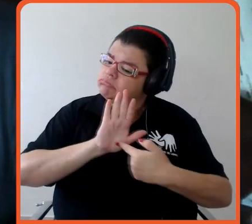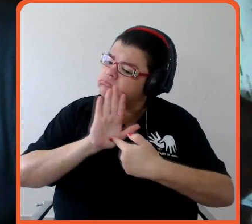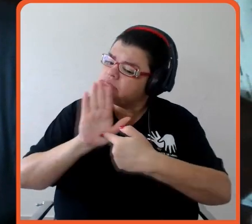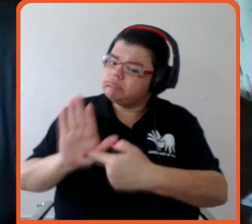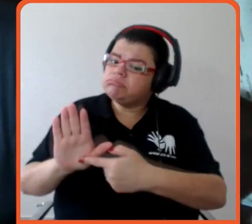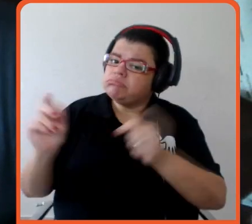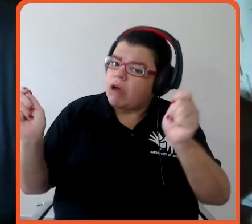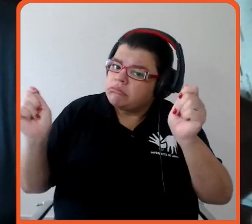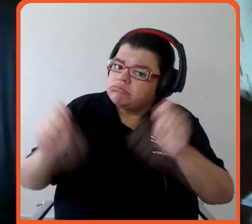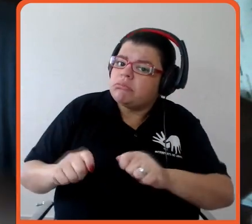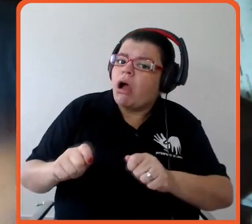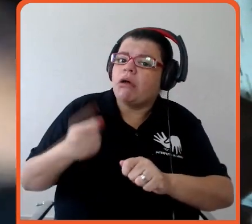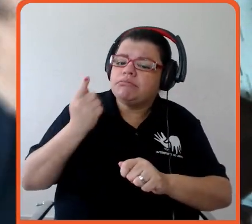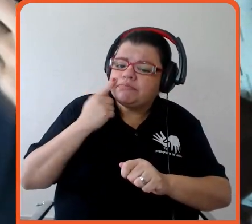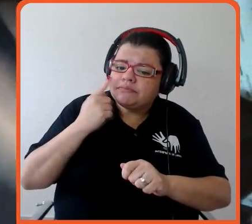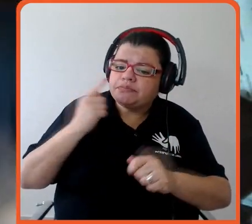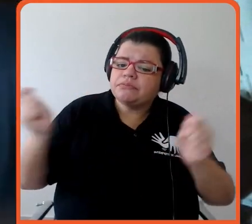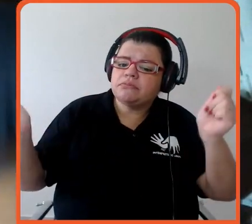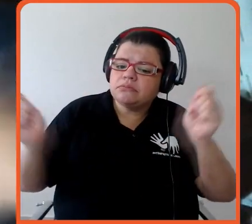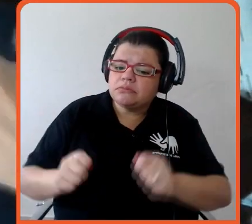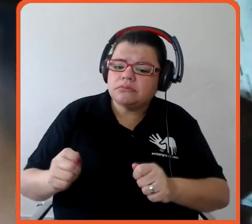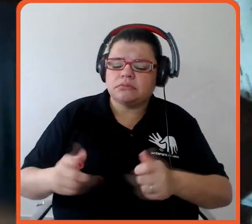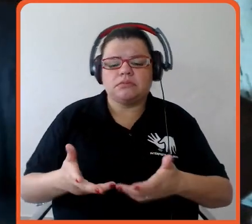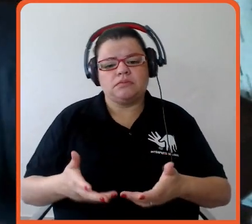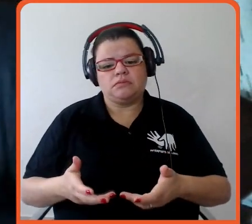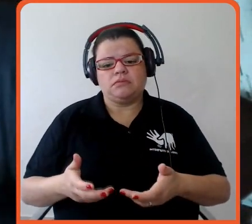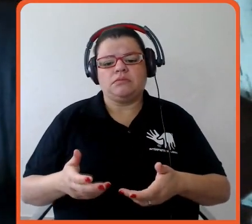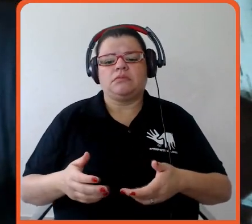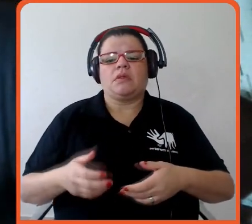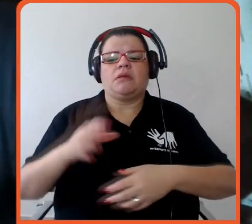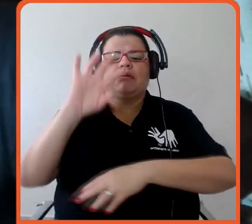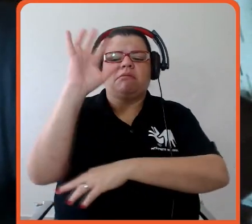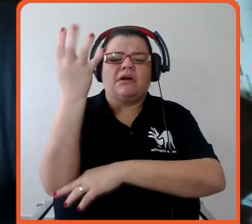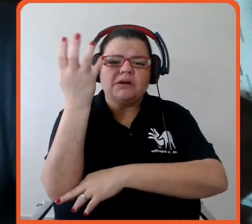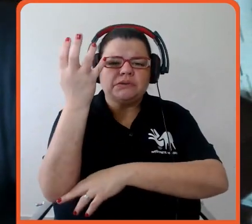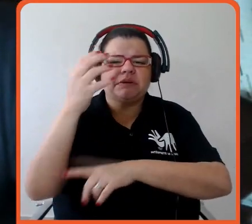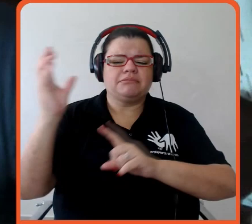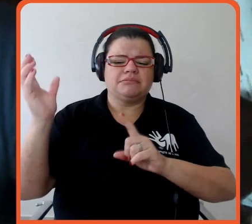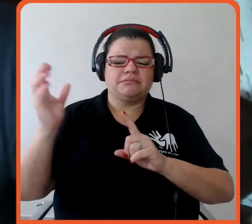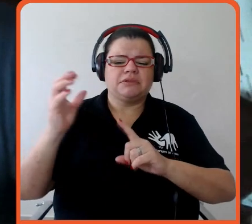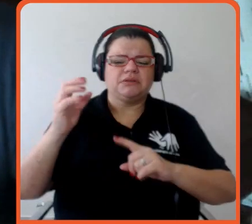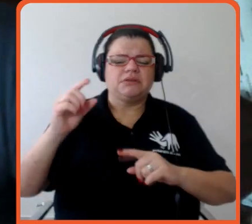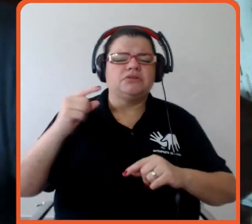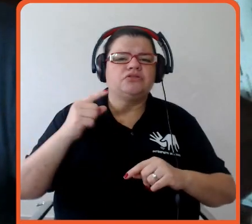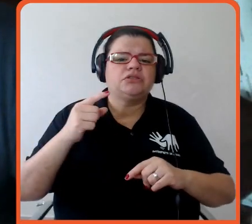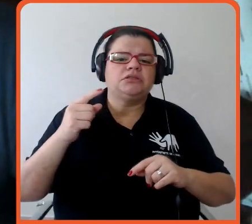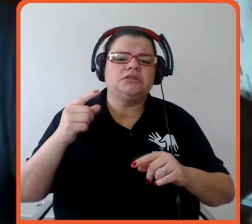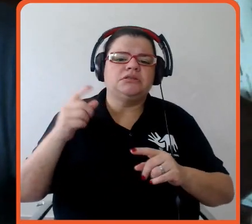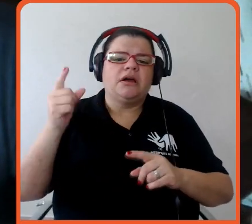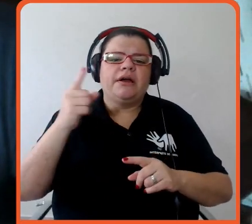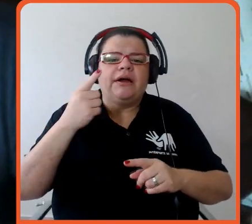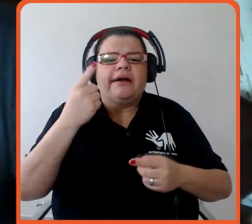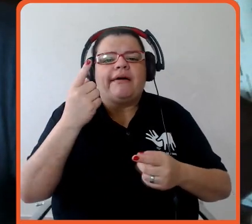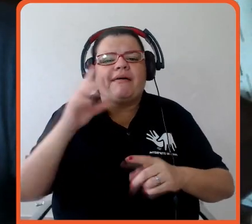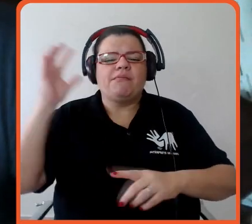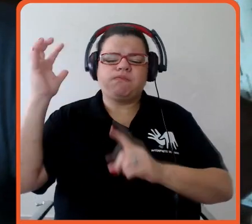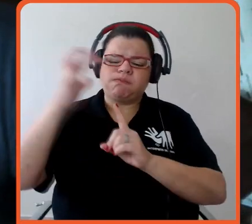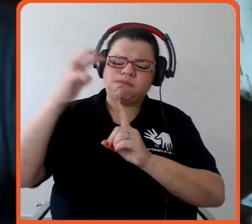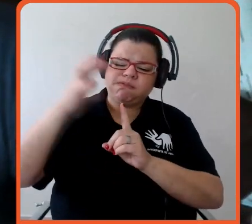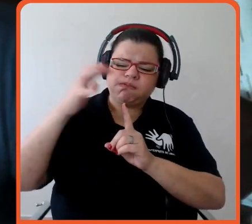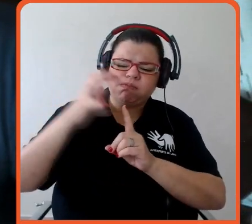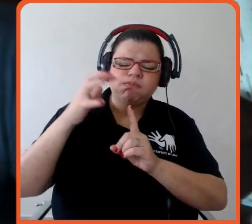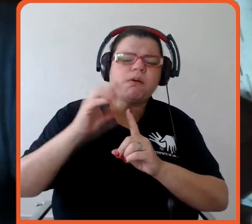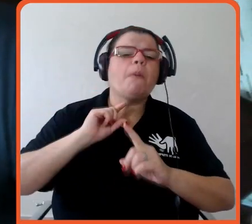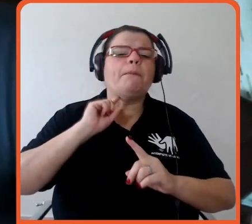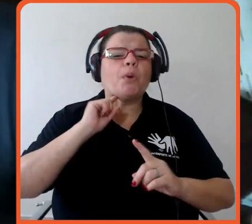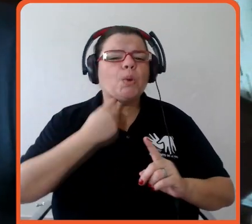conseguiu fazer de redução, a seja de emissão, de água e uma porção de coisas, então, foi um ambiente